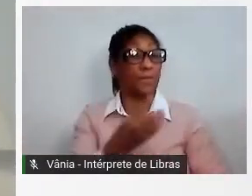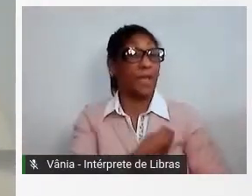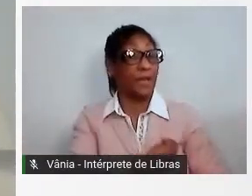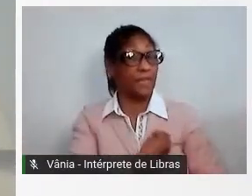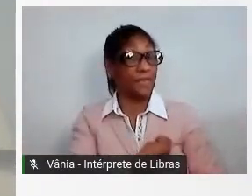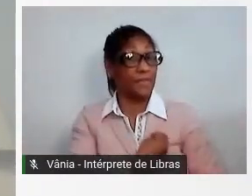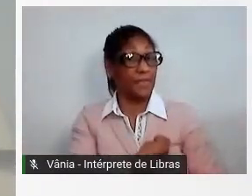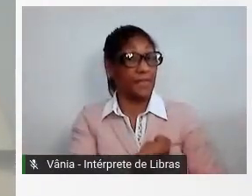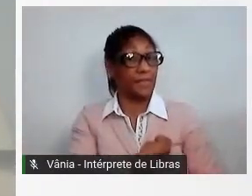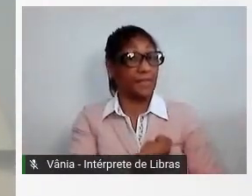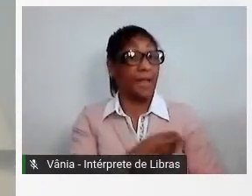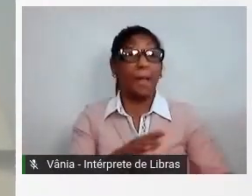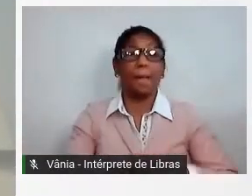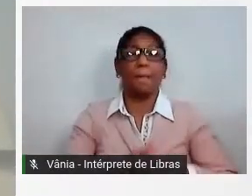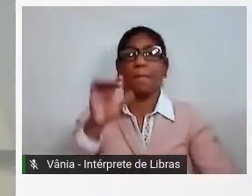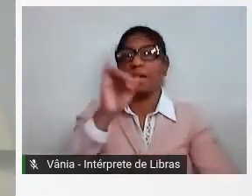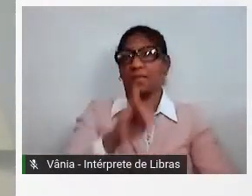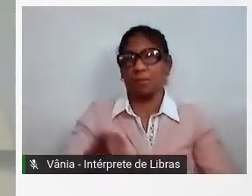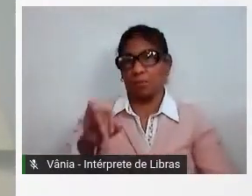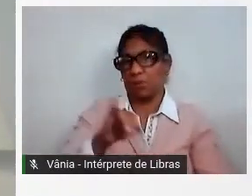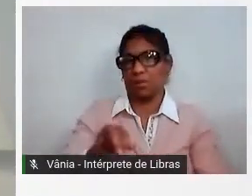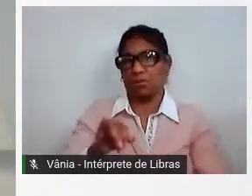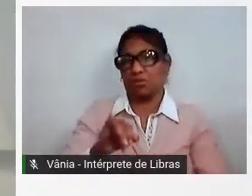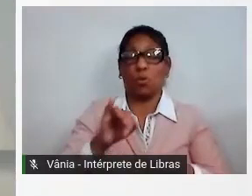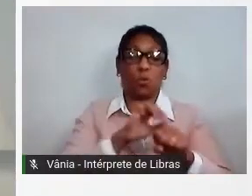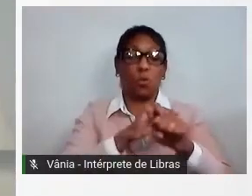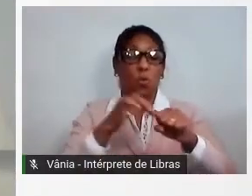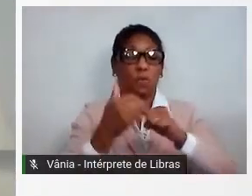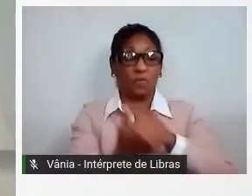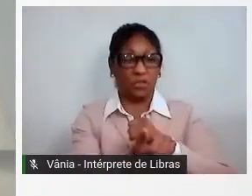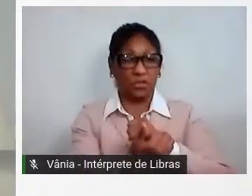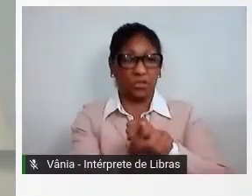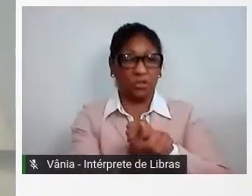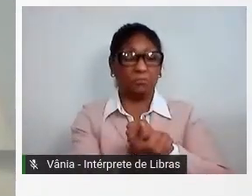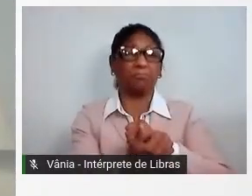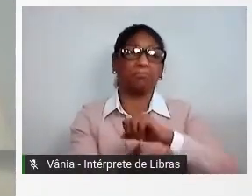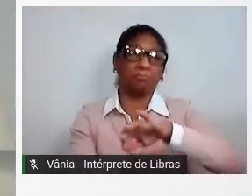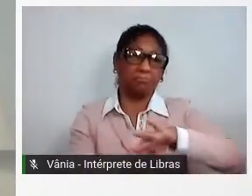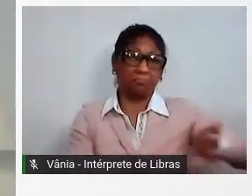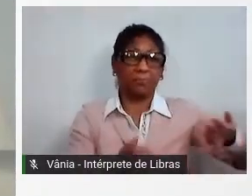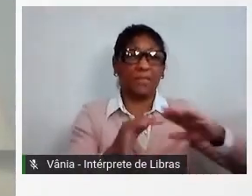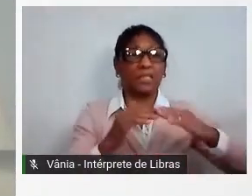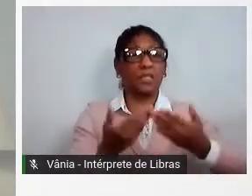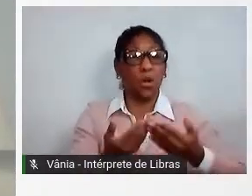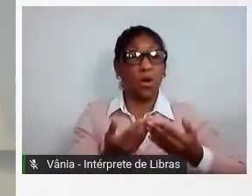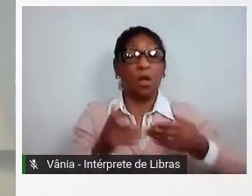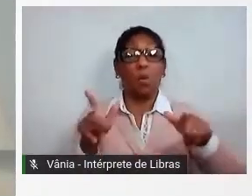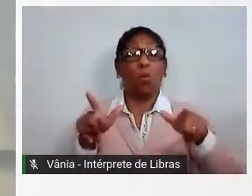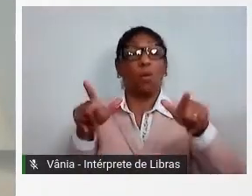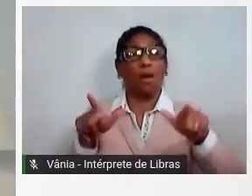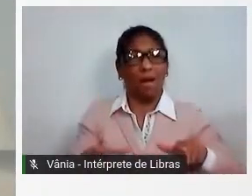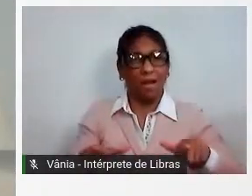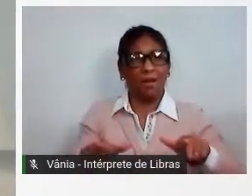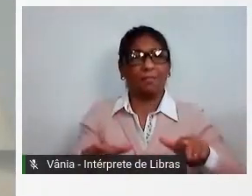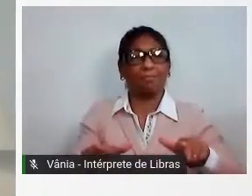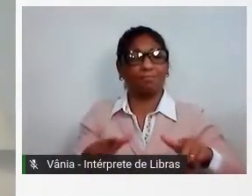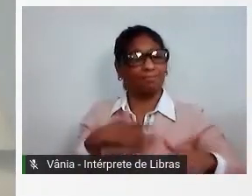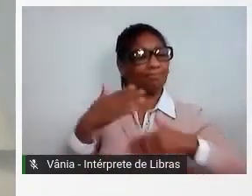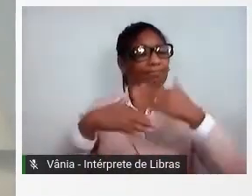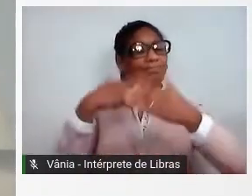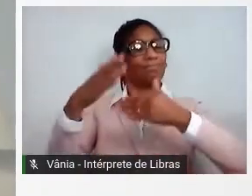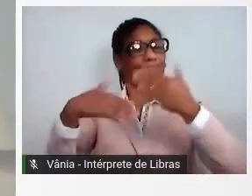mais do que apenas a questão do Covid. A escola é um espaço para justamente